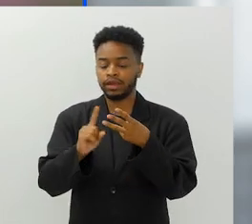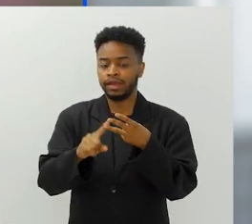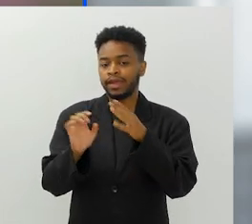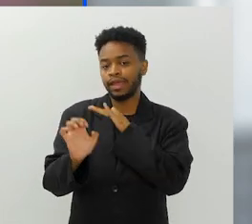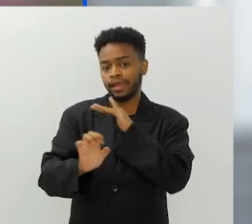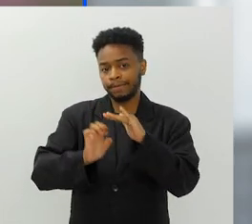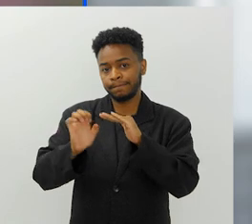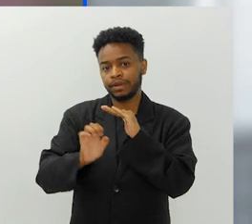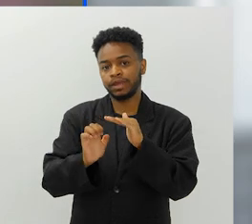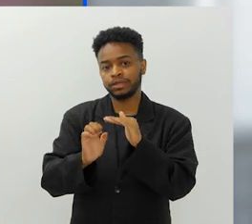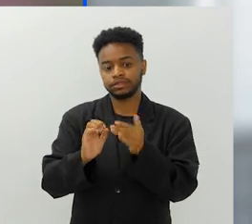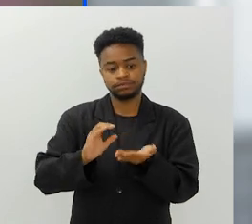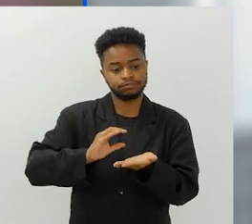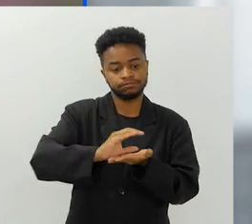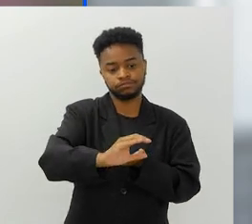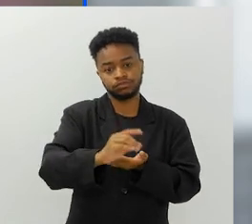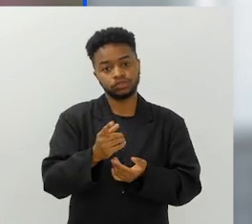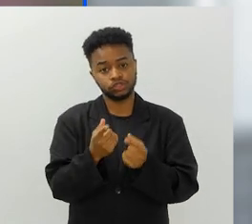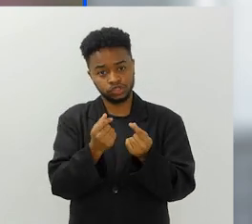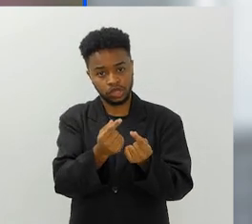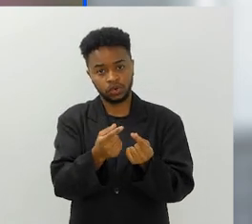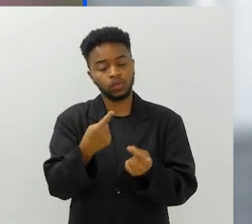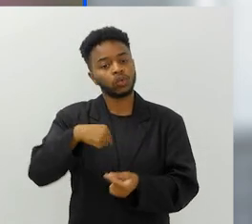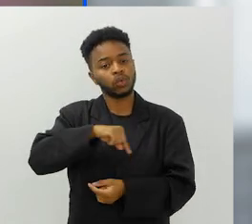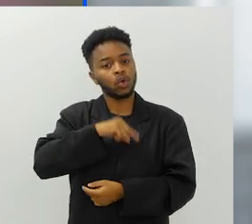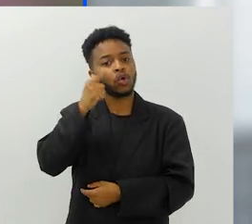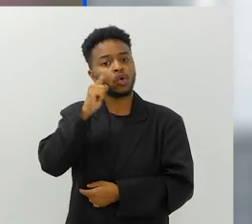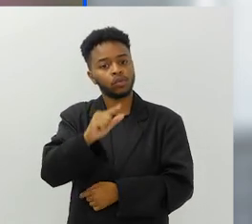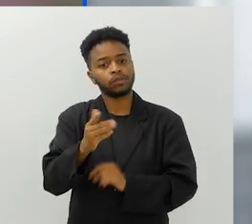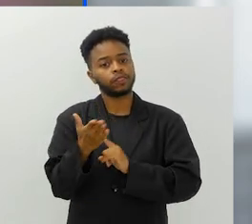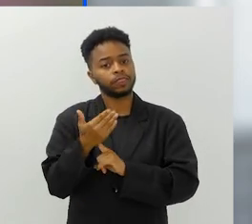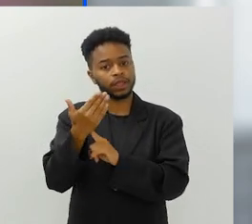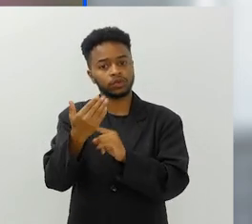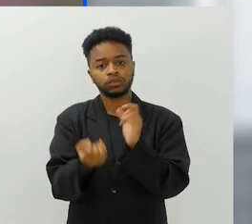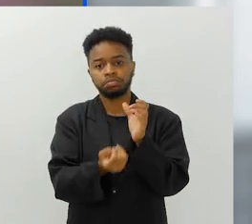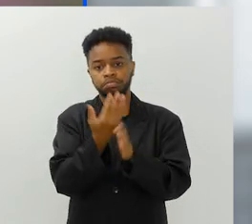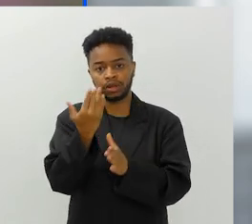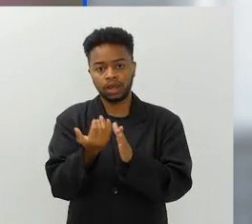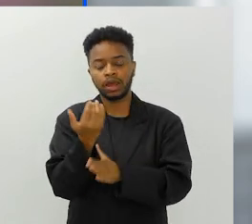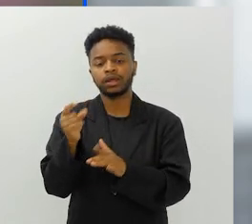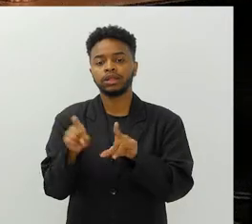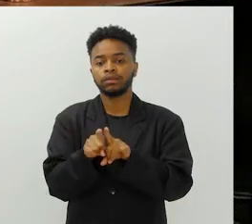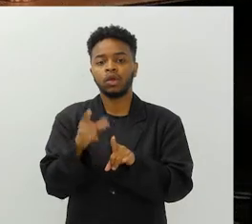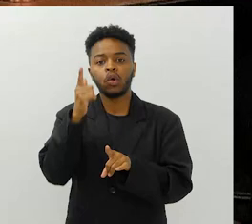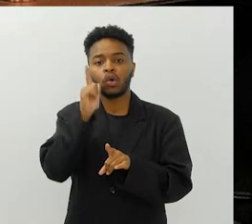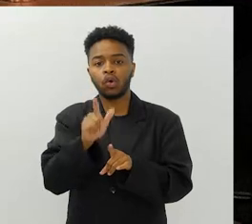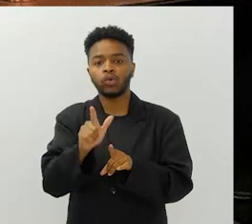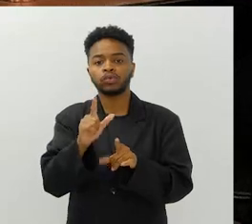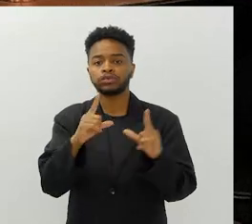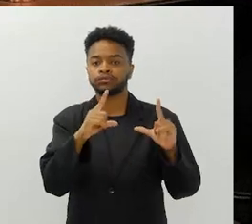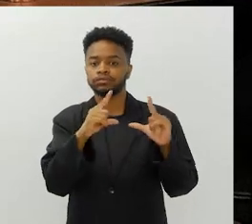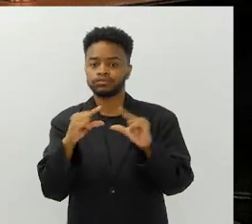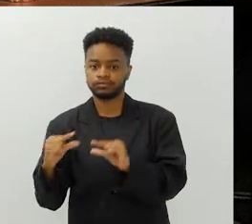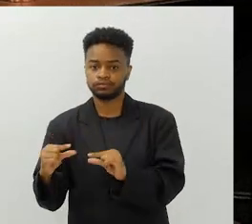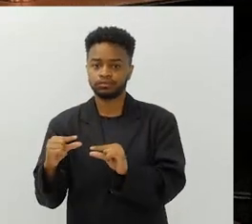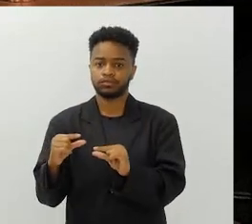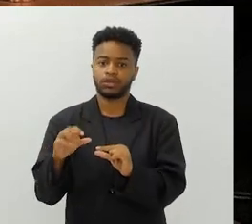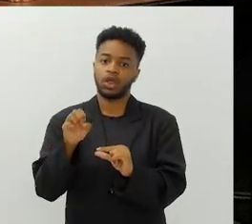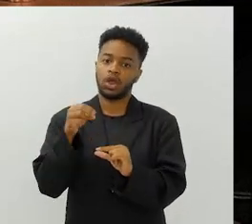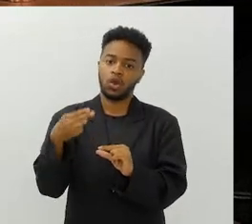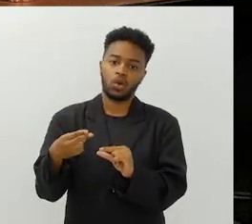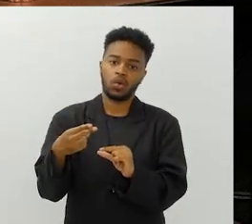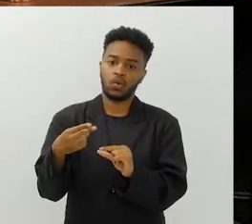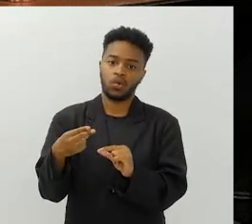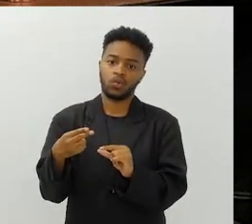as empresas aportando recursos, nós vamos ter muita tecnologia para dissipar, né?